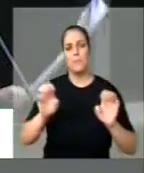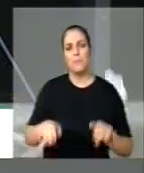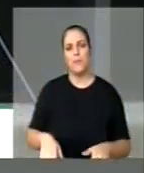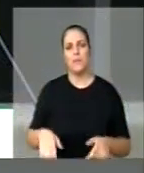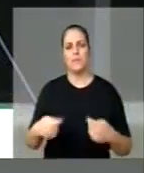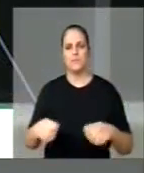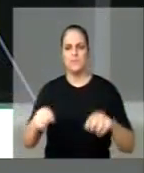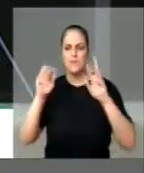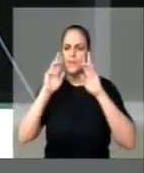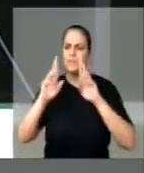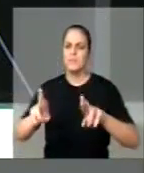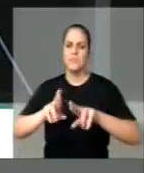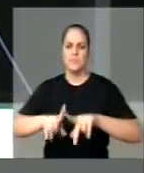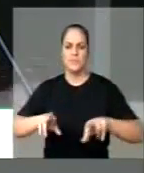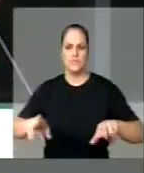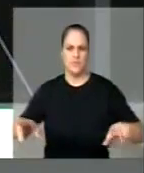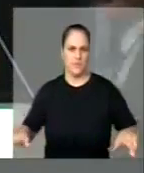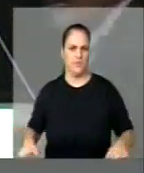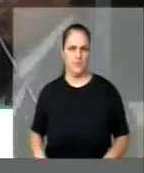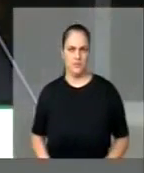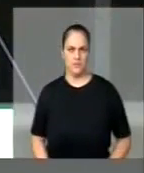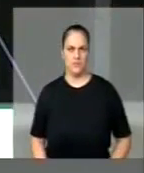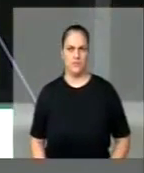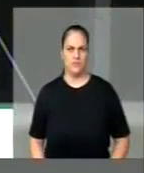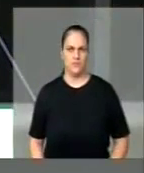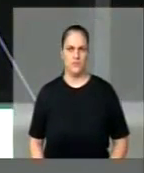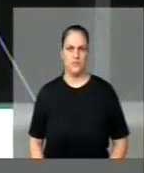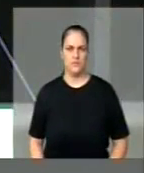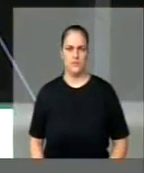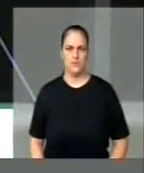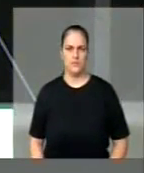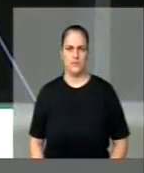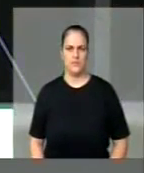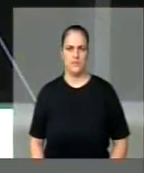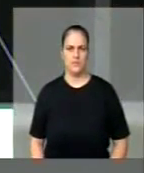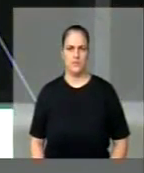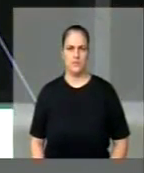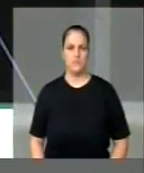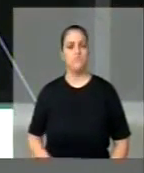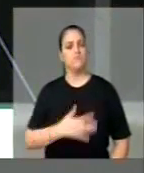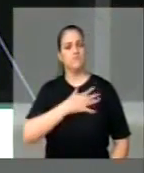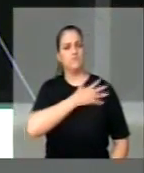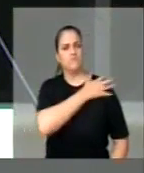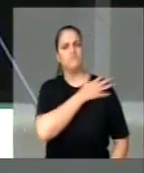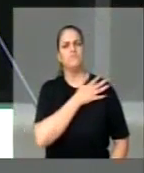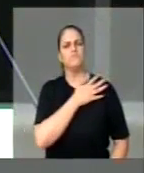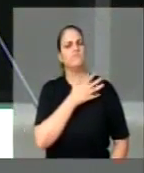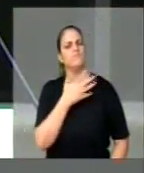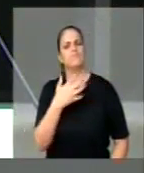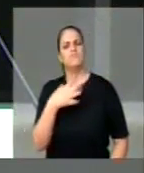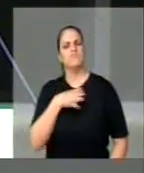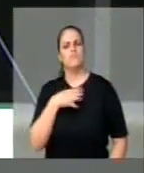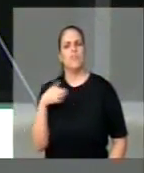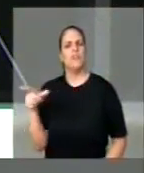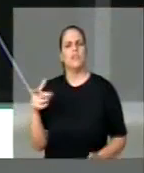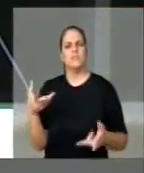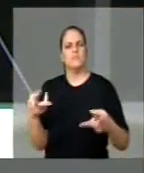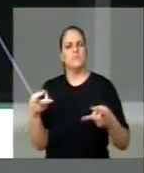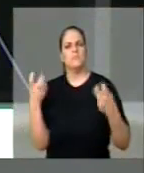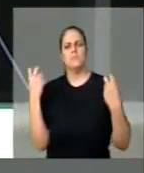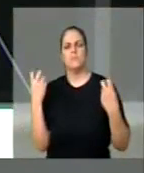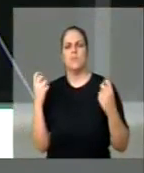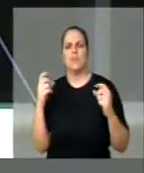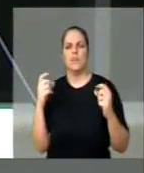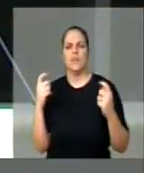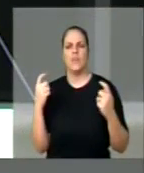desigualdades e diferenças. Este apelo ao respeito às diferenças,